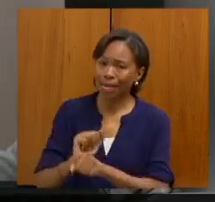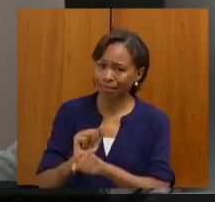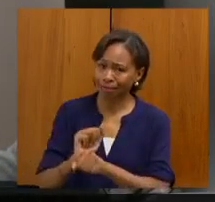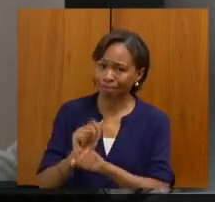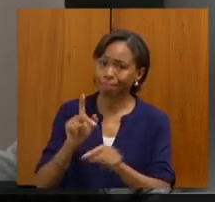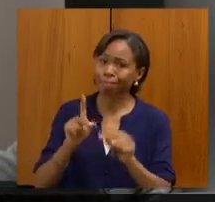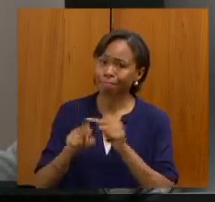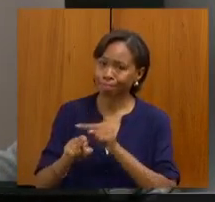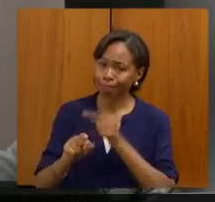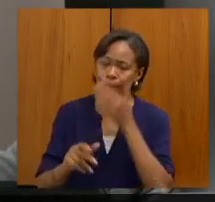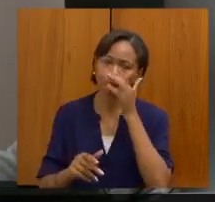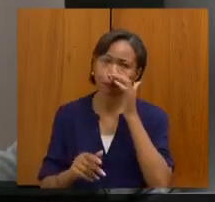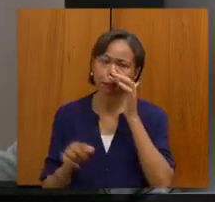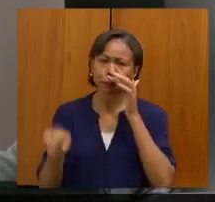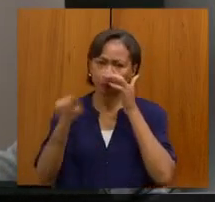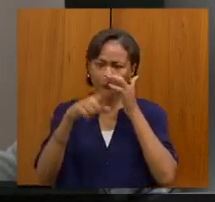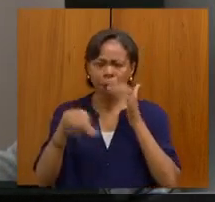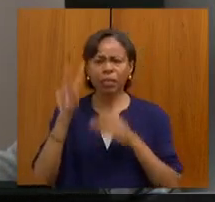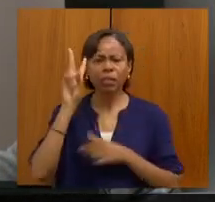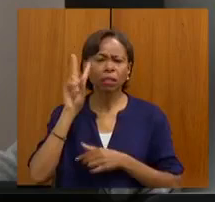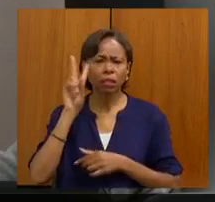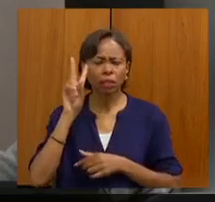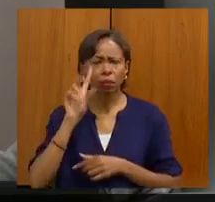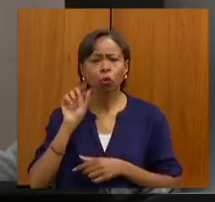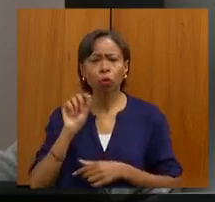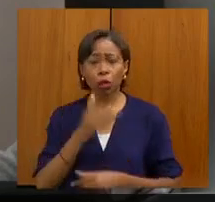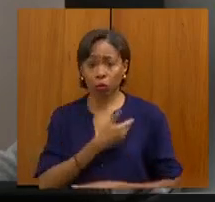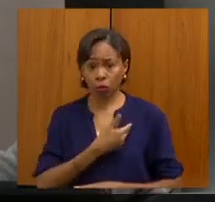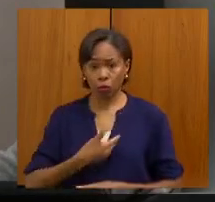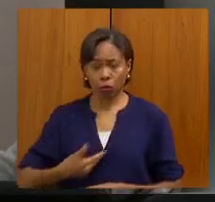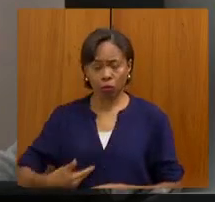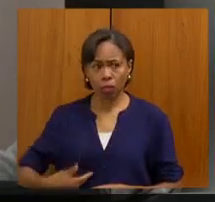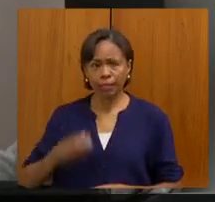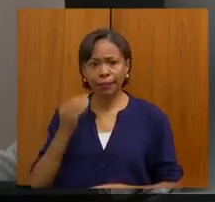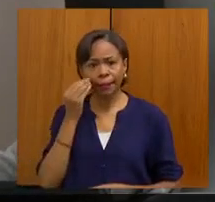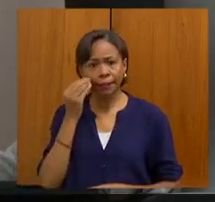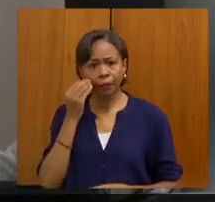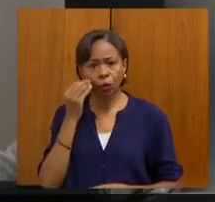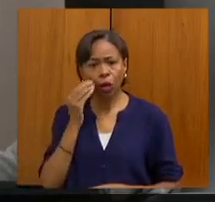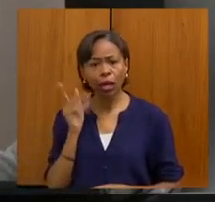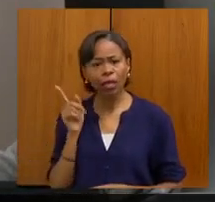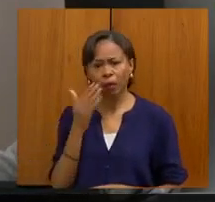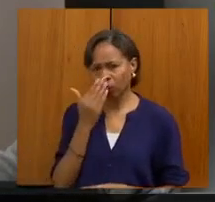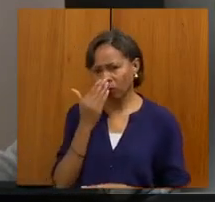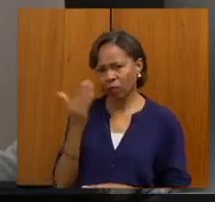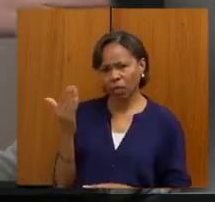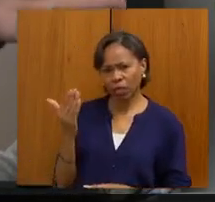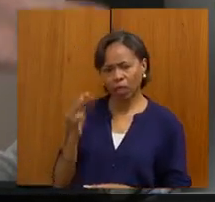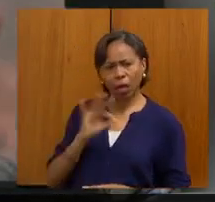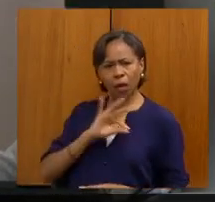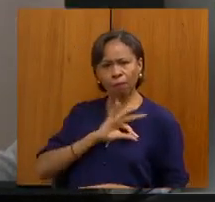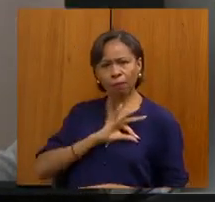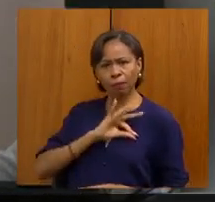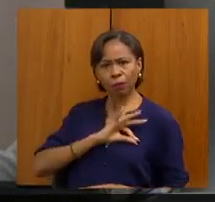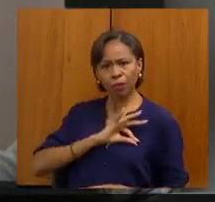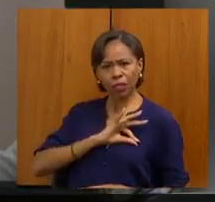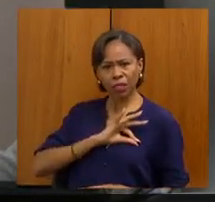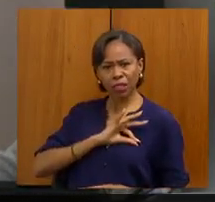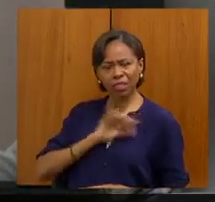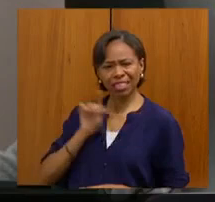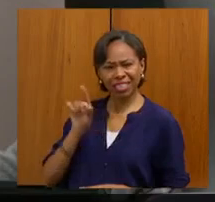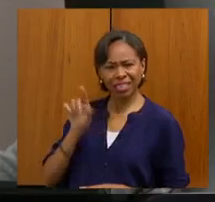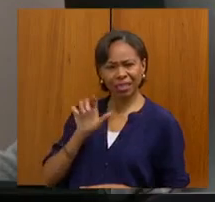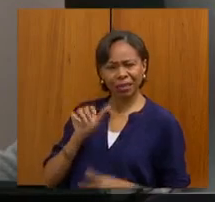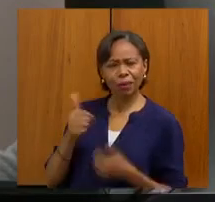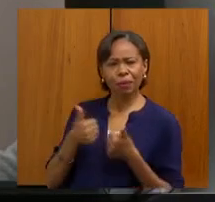e quem está nos vendo e ouvindo lembra, que o governo do Estado tentou montar aqui, em frente à polícia, naquele local de exposição,